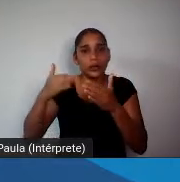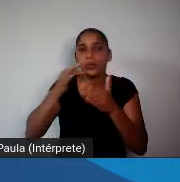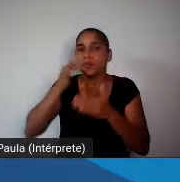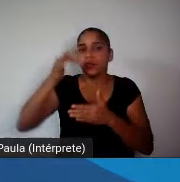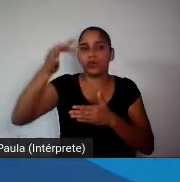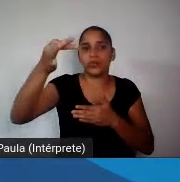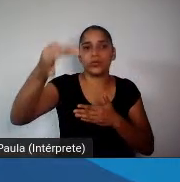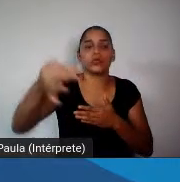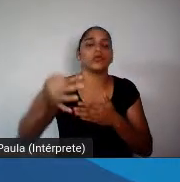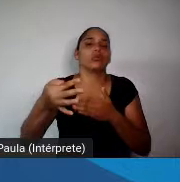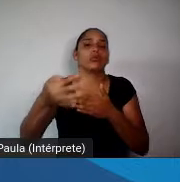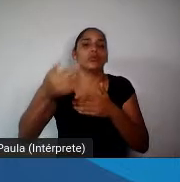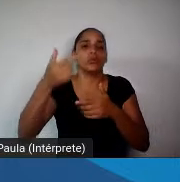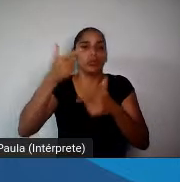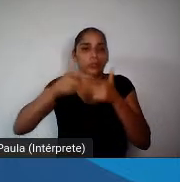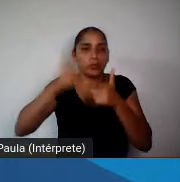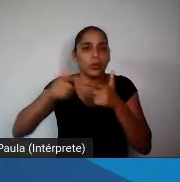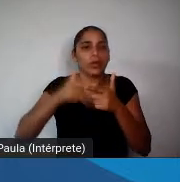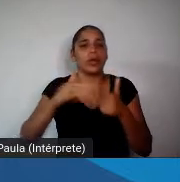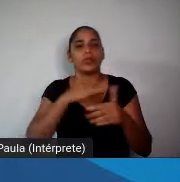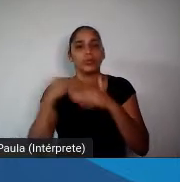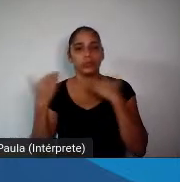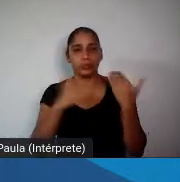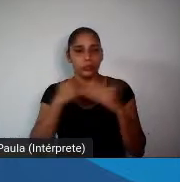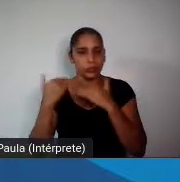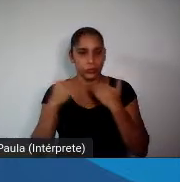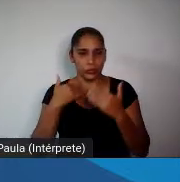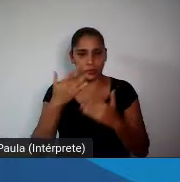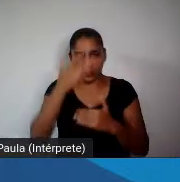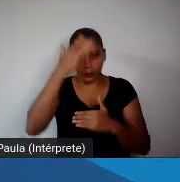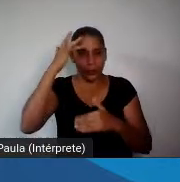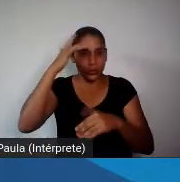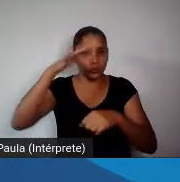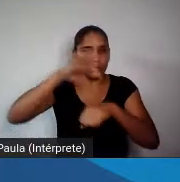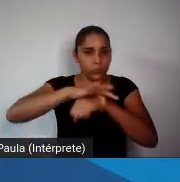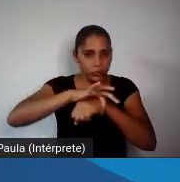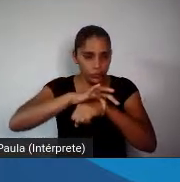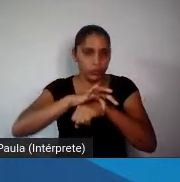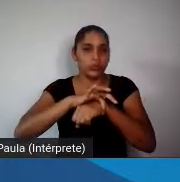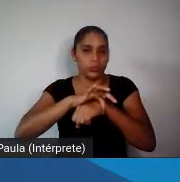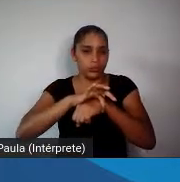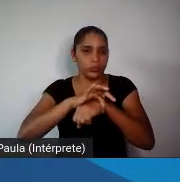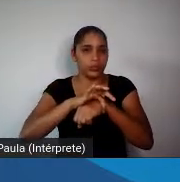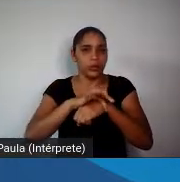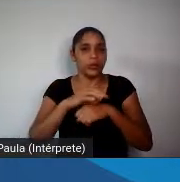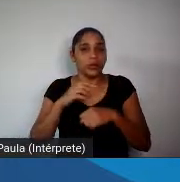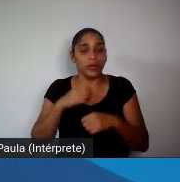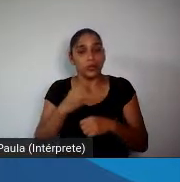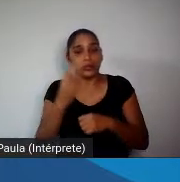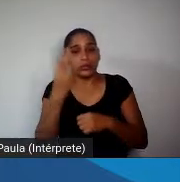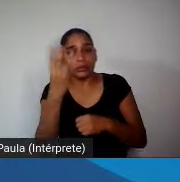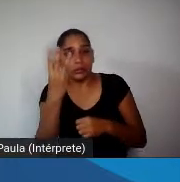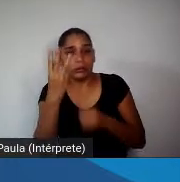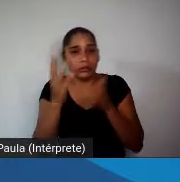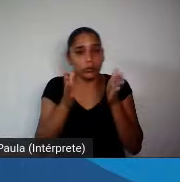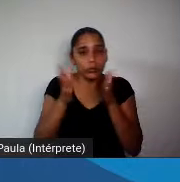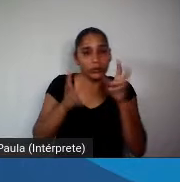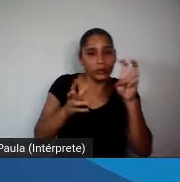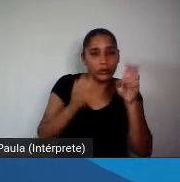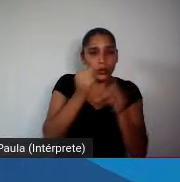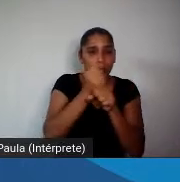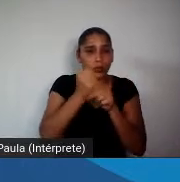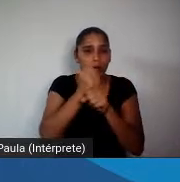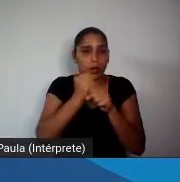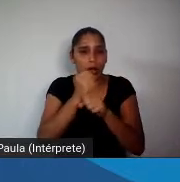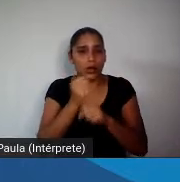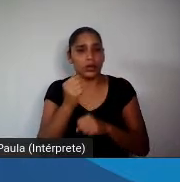de morte e mortalidade desses pacientes. Interrupção dos programas de interagem, estima-se que, em três a cinco anos, esse Papa Nicolau,